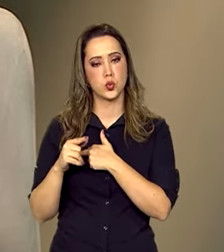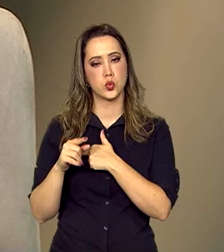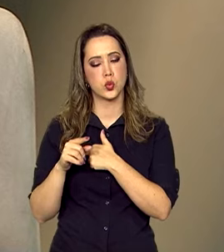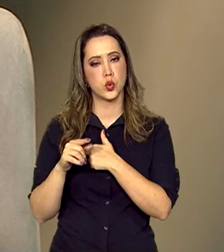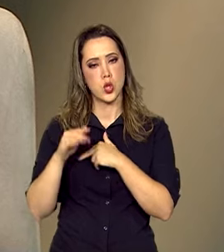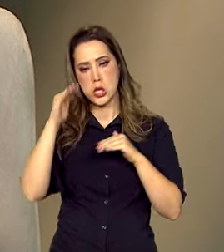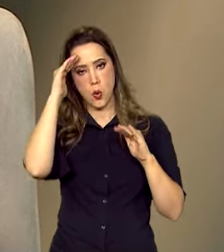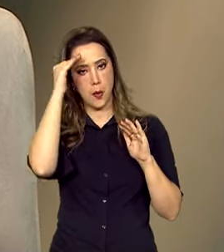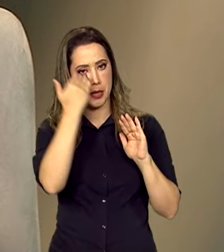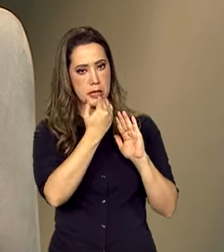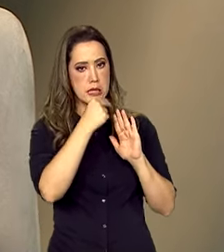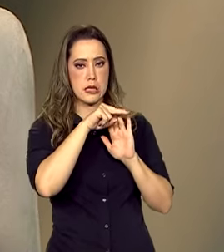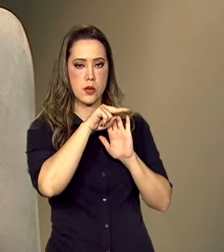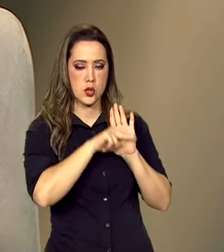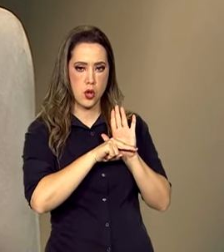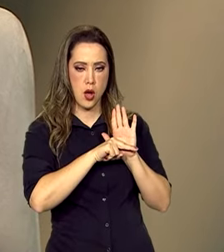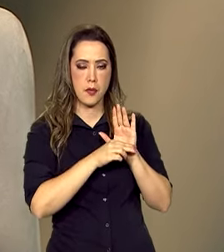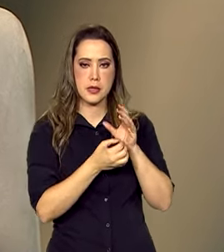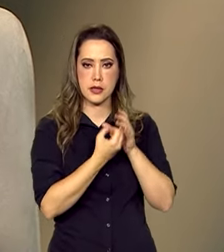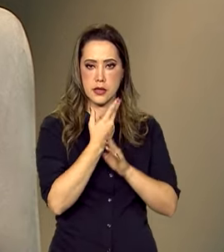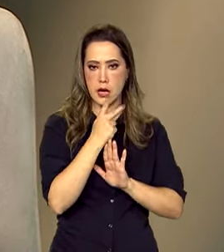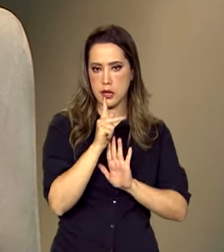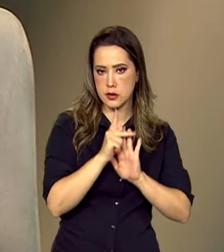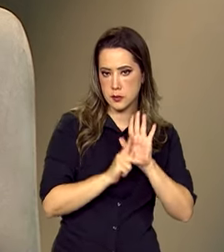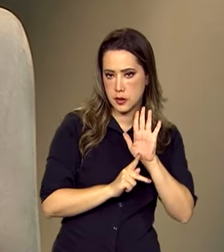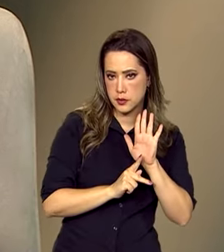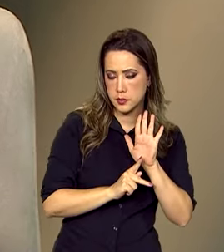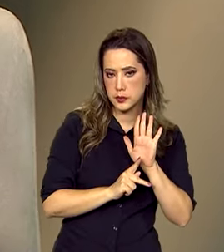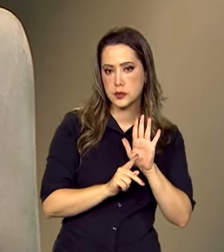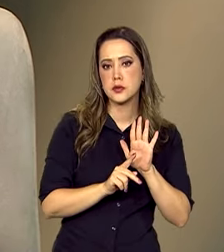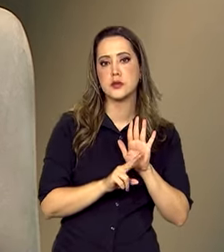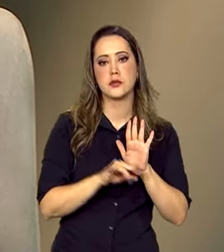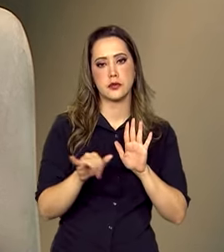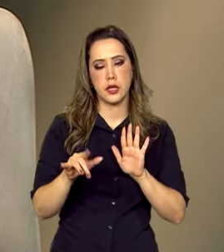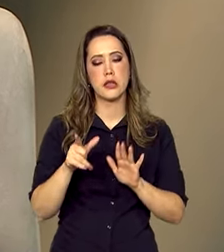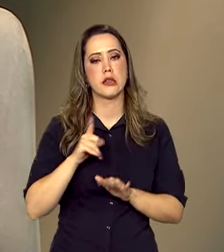as medidas que nós preconizamos na portaria,